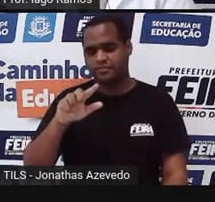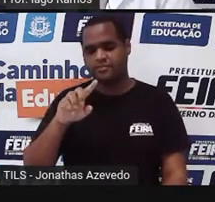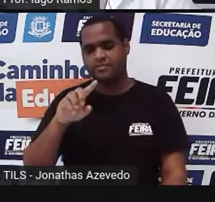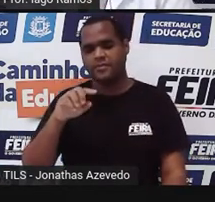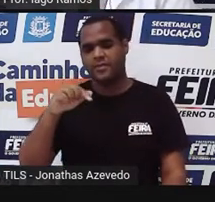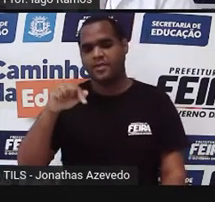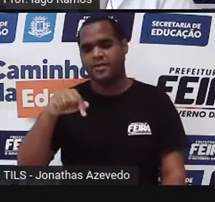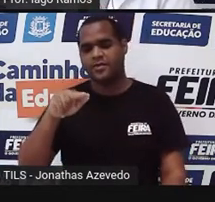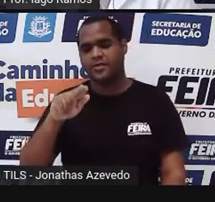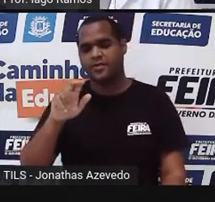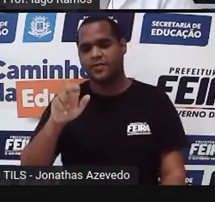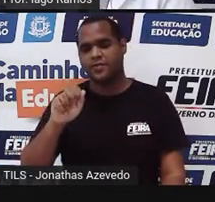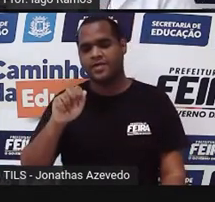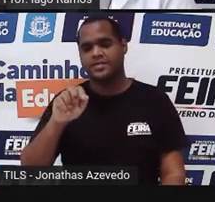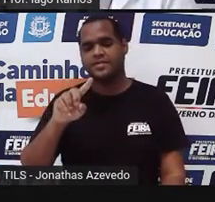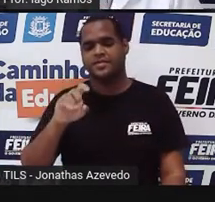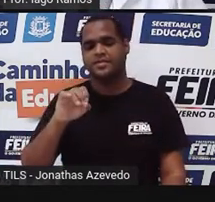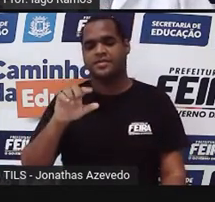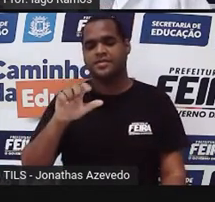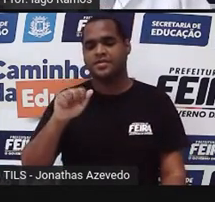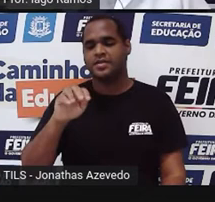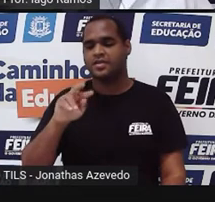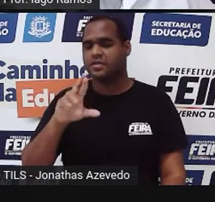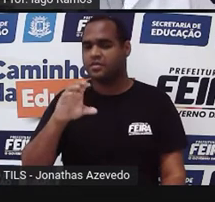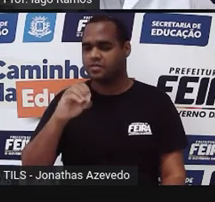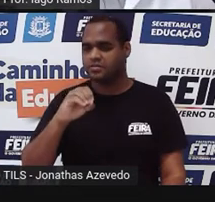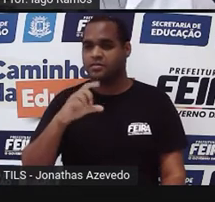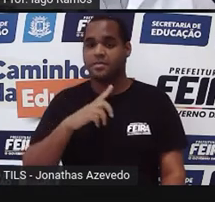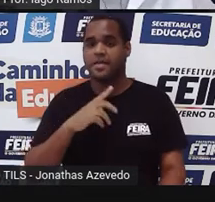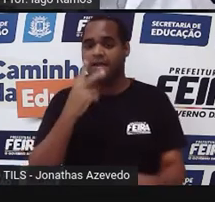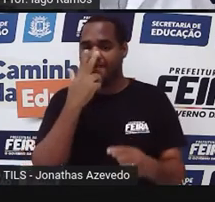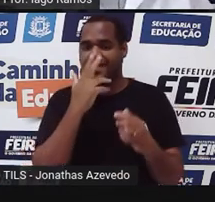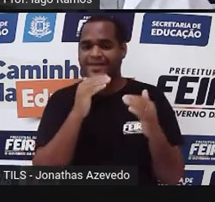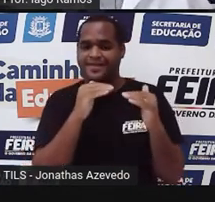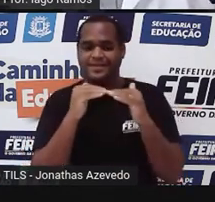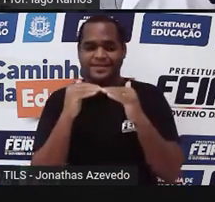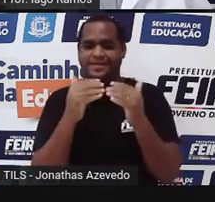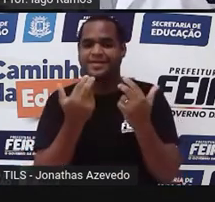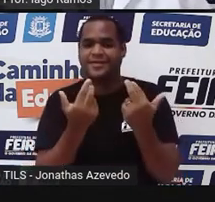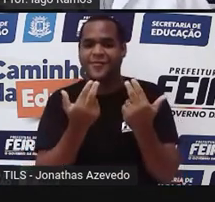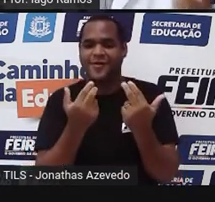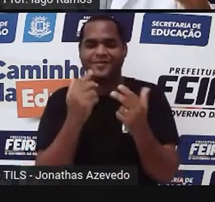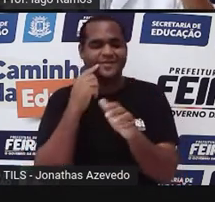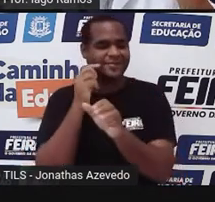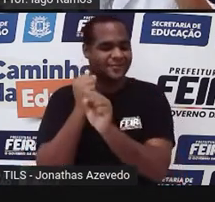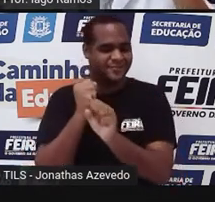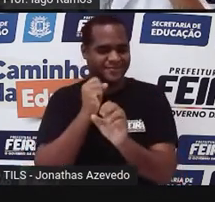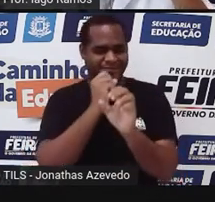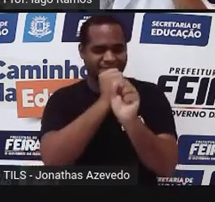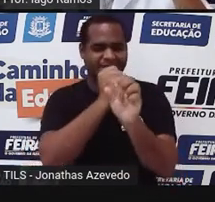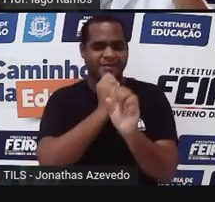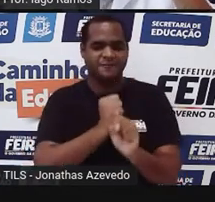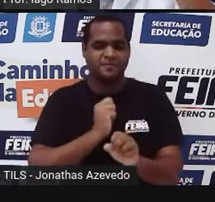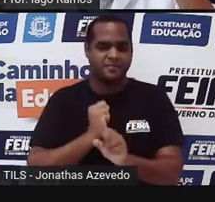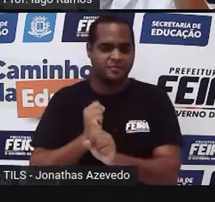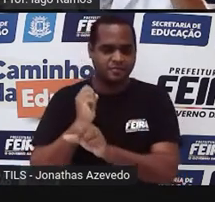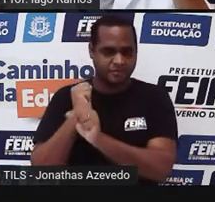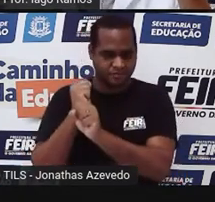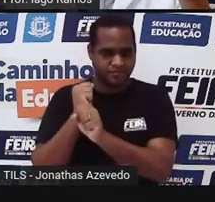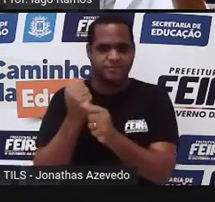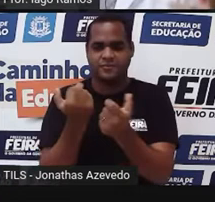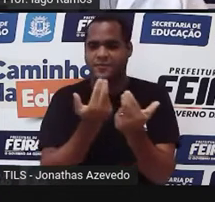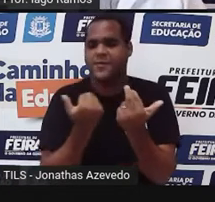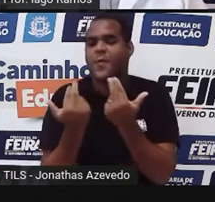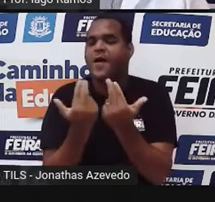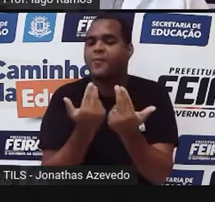que tem todos os lados com a mesma medida. Talvez eu falando assim, você se lembre